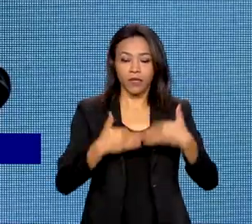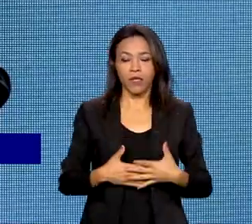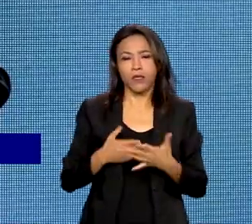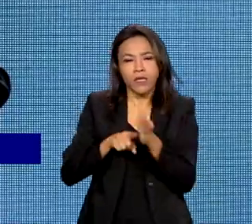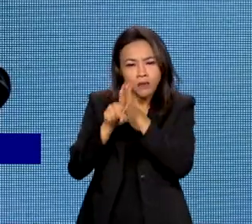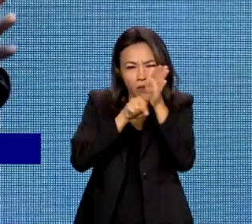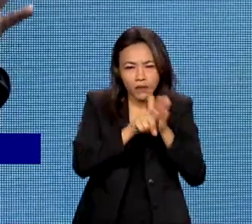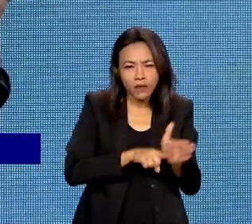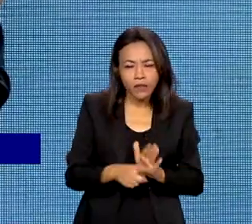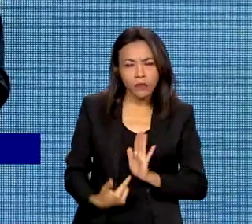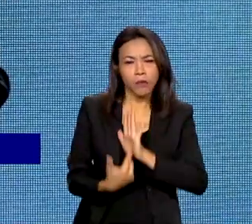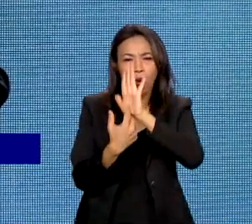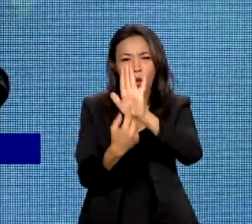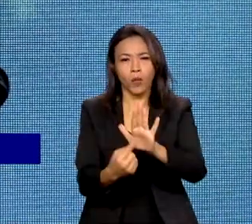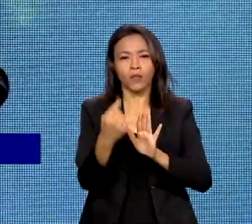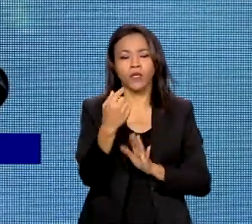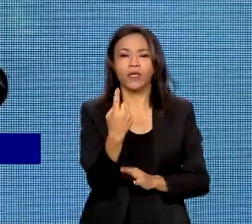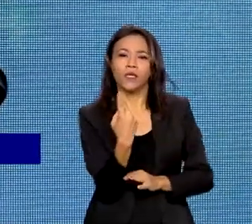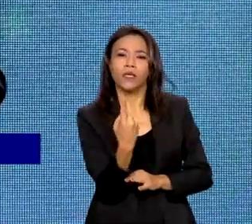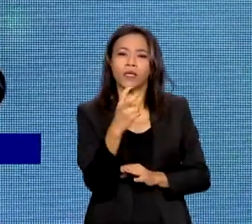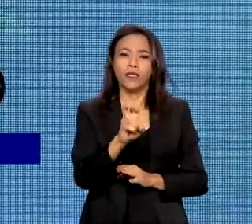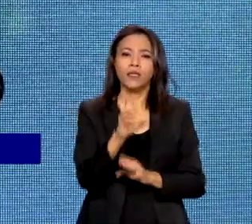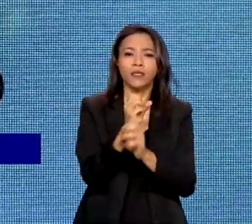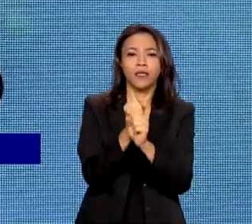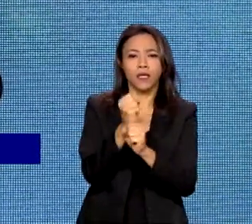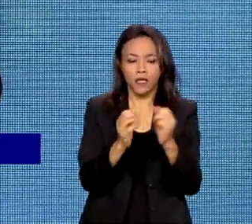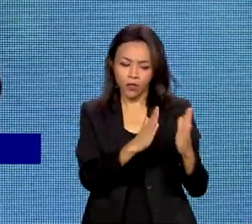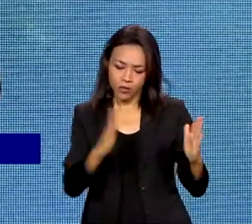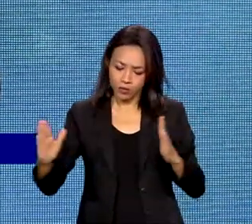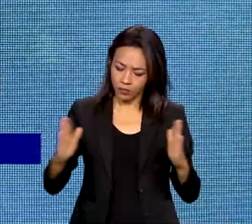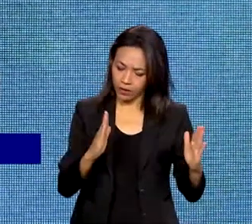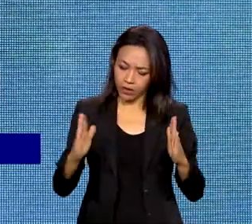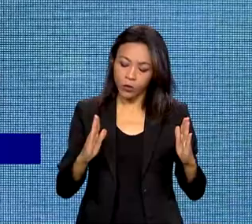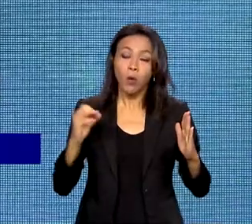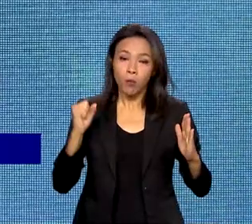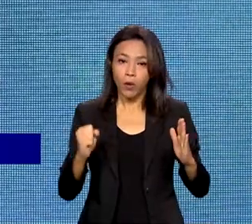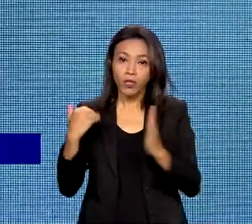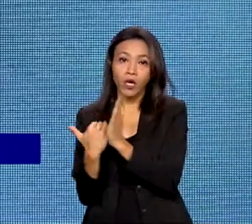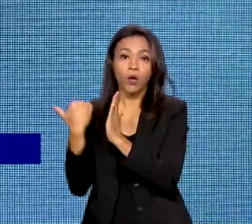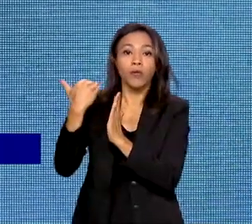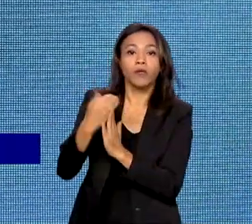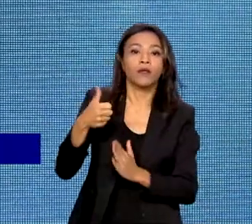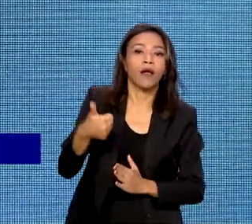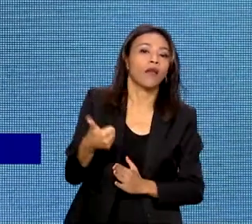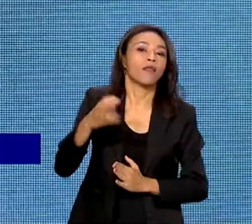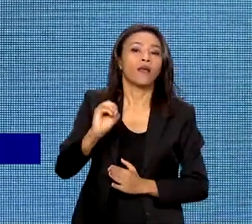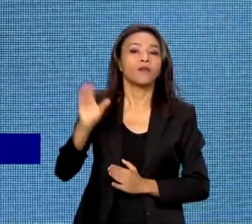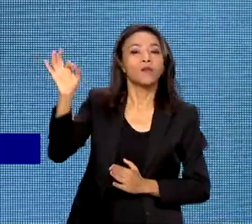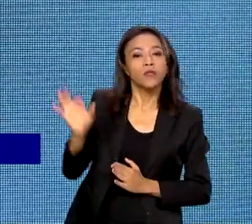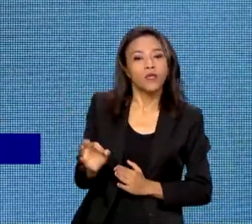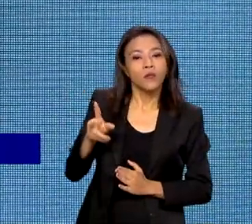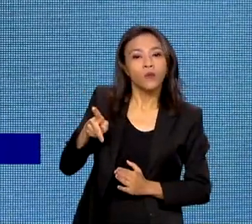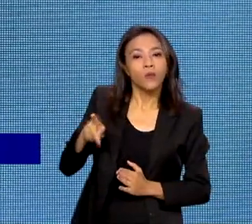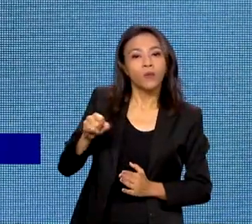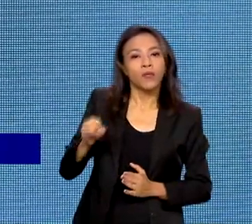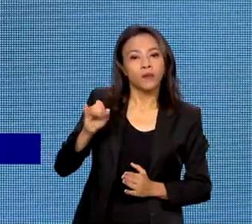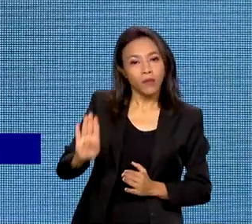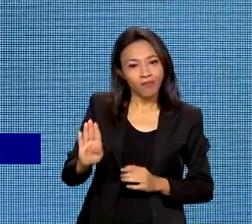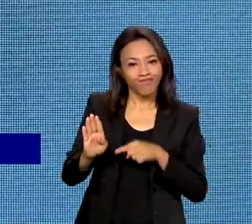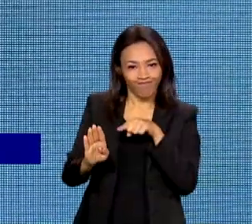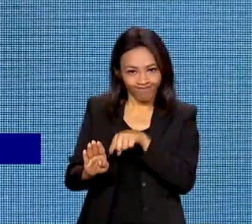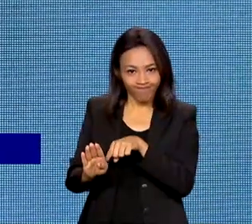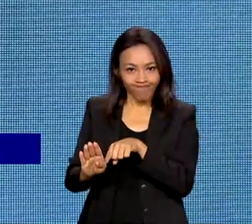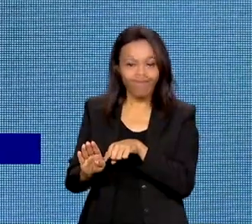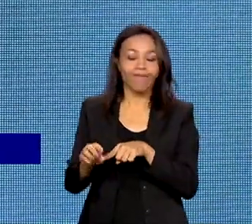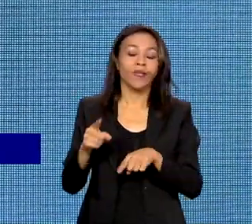anos, pode ter um crescimento de 10% do PIB. 10% do PIB. Passa a ter uma alocação